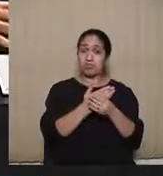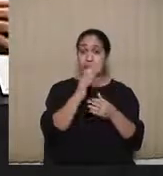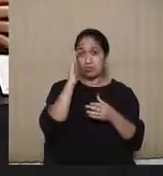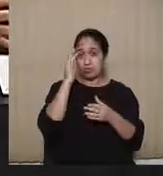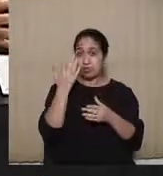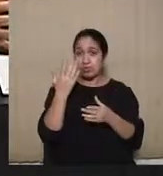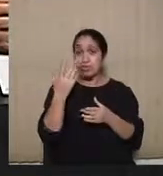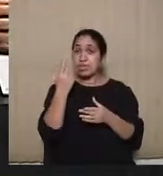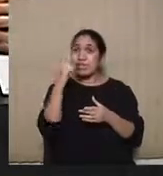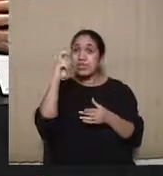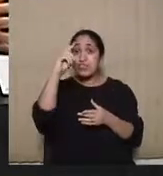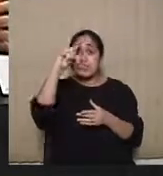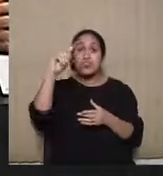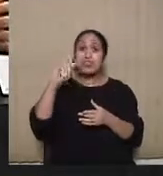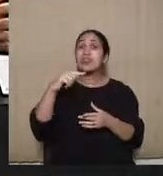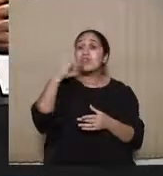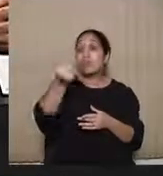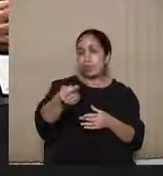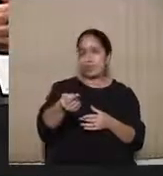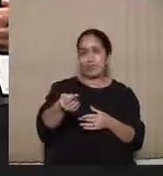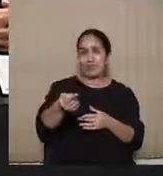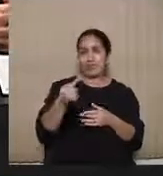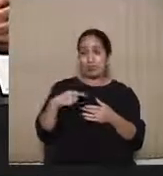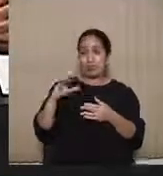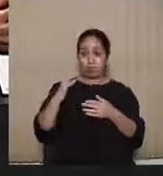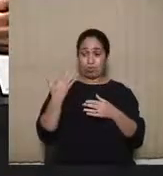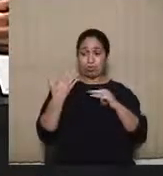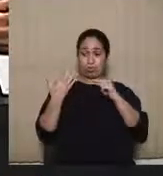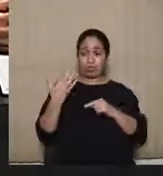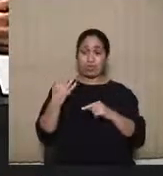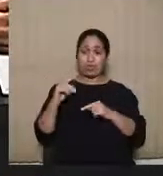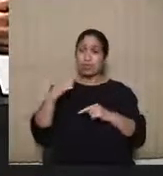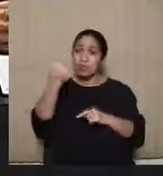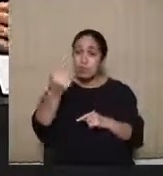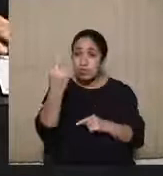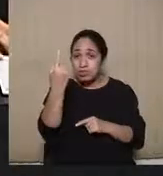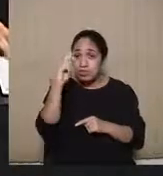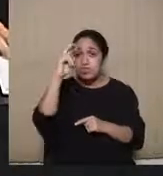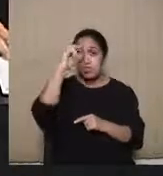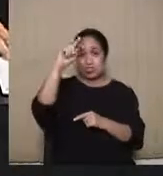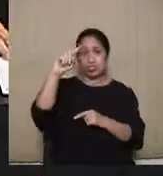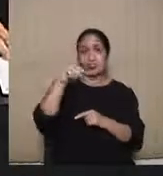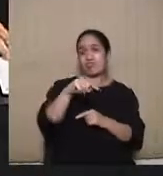15 dias depois da diplomação. Então, é por isso que usamos. Eu não sei se